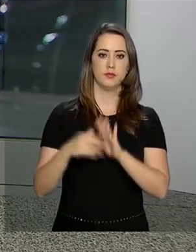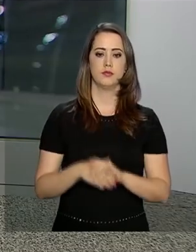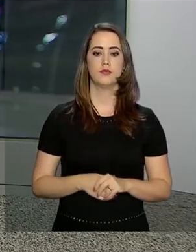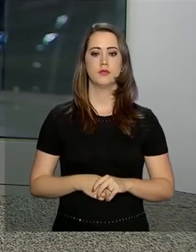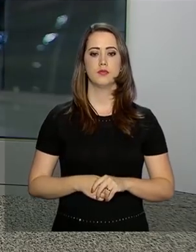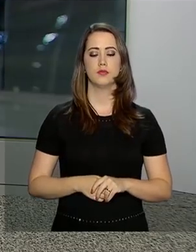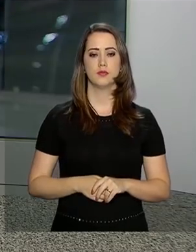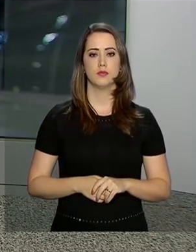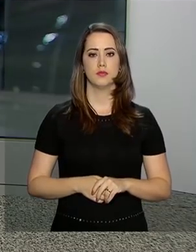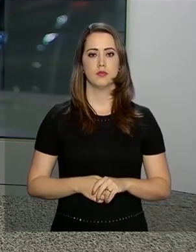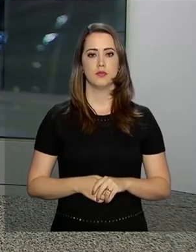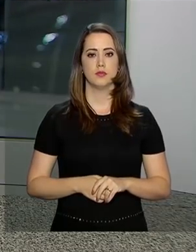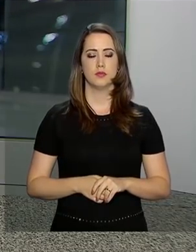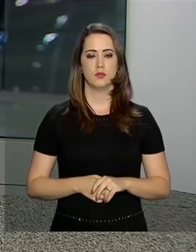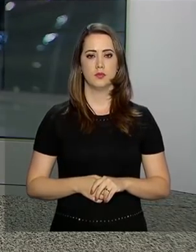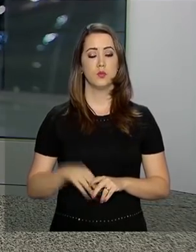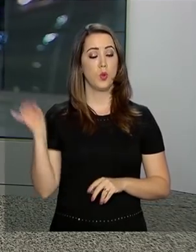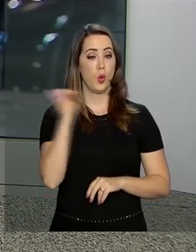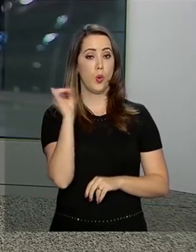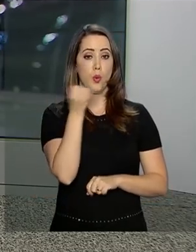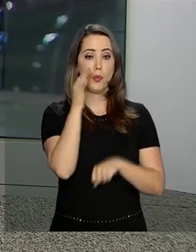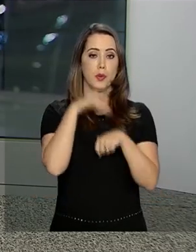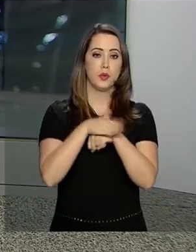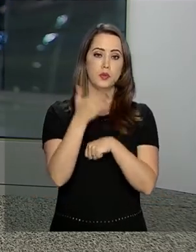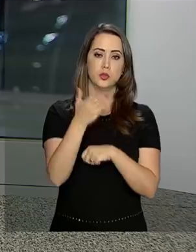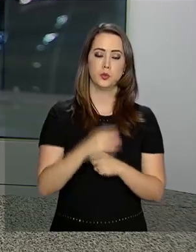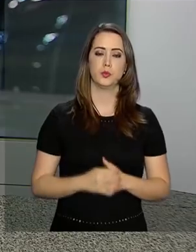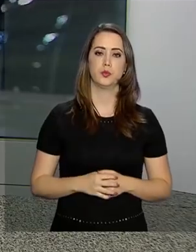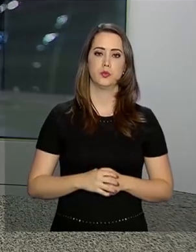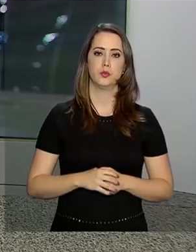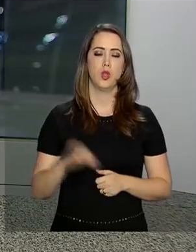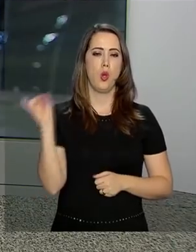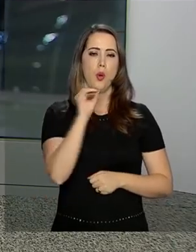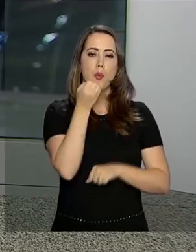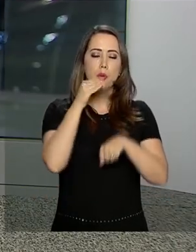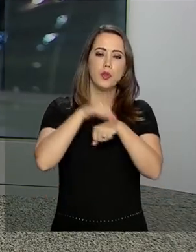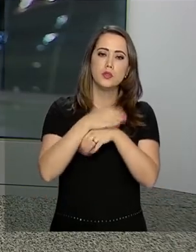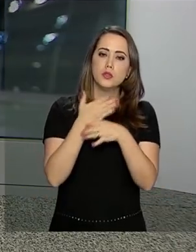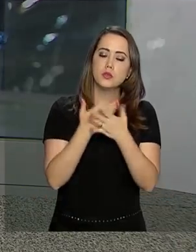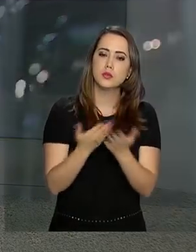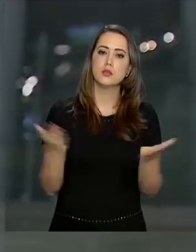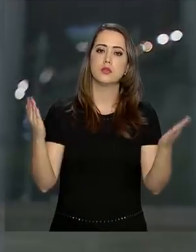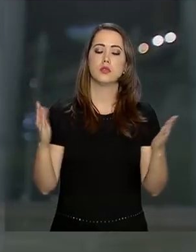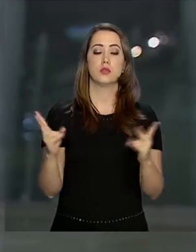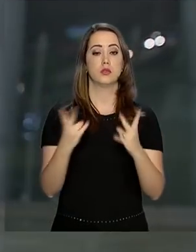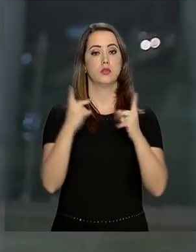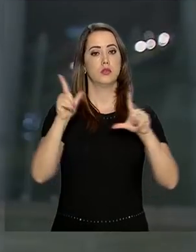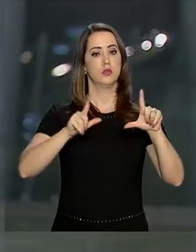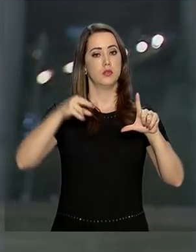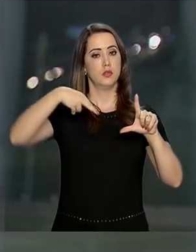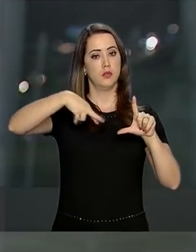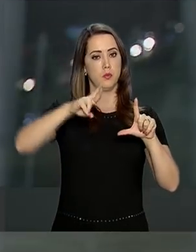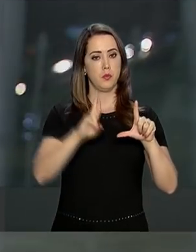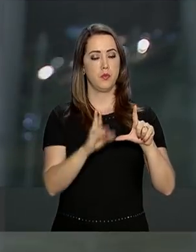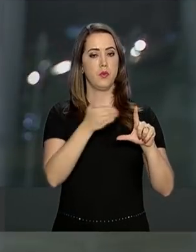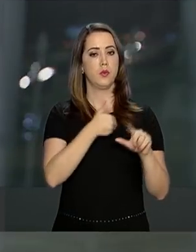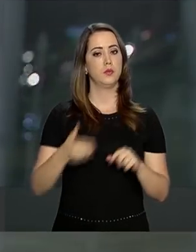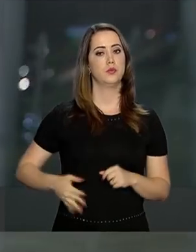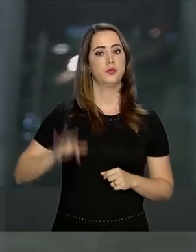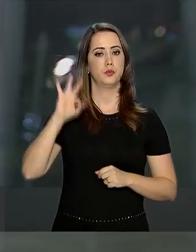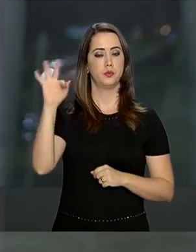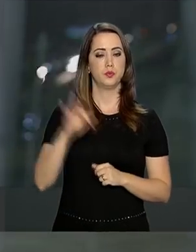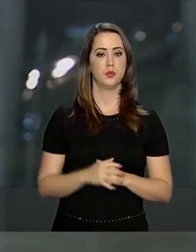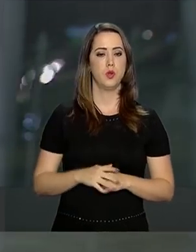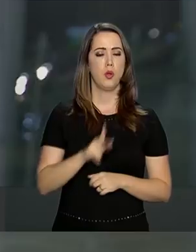do Palácio do Planalto. Olá, Pablo. Boa noite. Boa noite, Alessandra. Boa noite a todos que acompanham a NBR e a TV do Governo Federal.